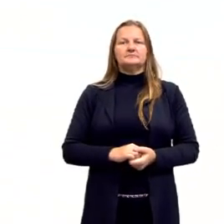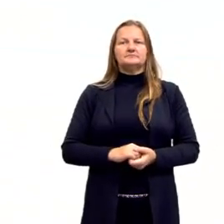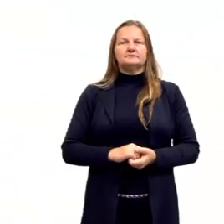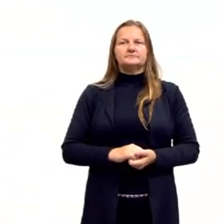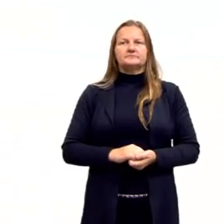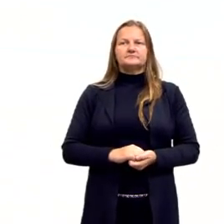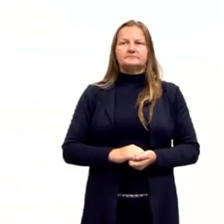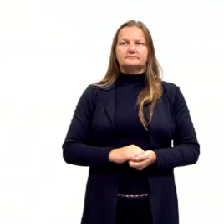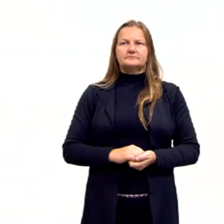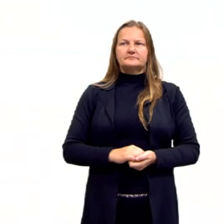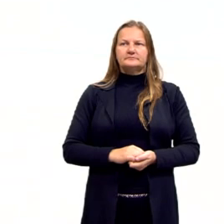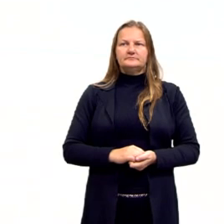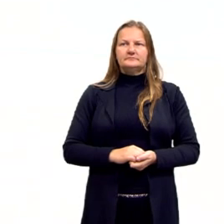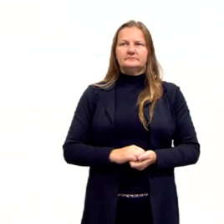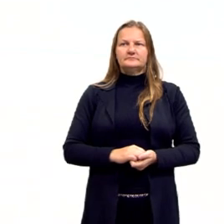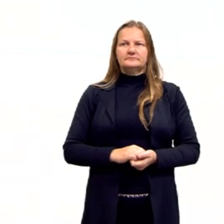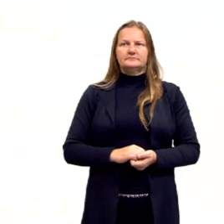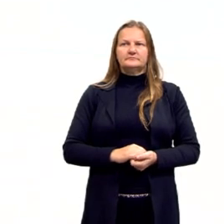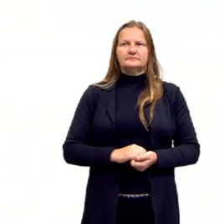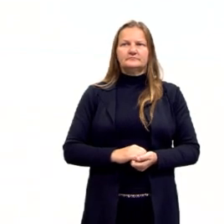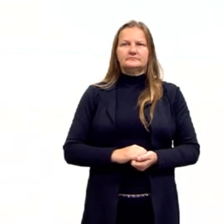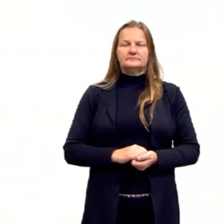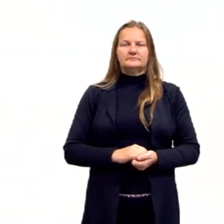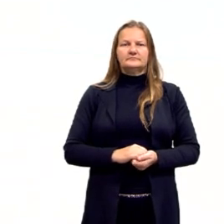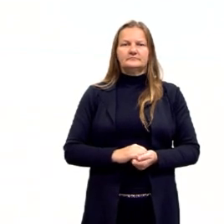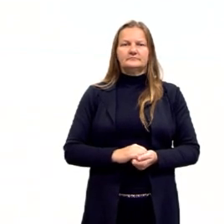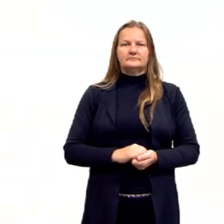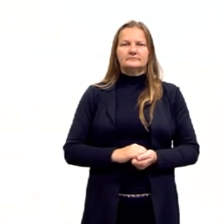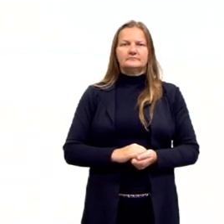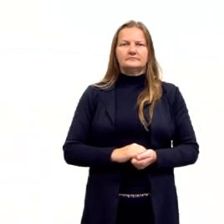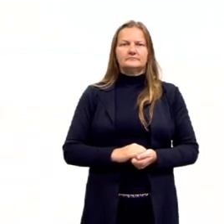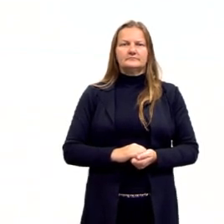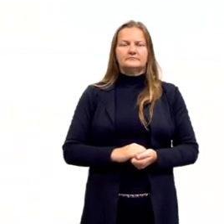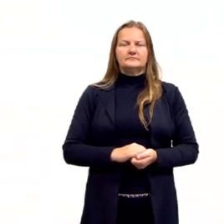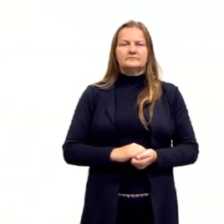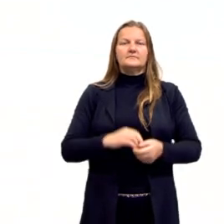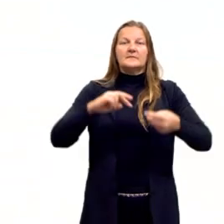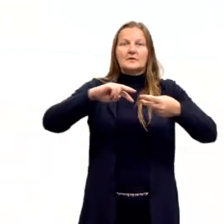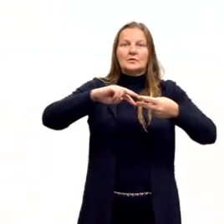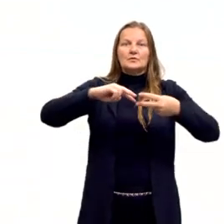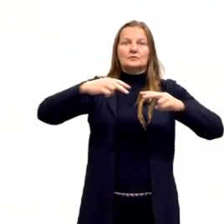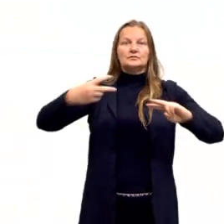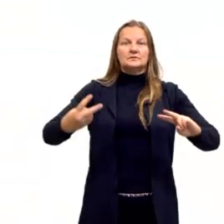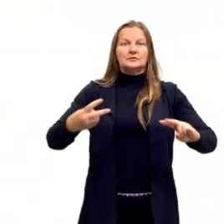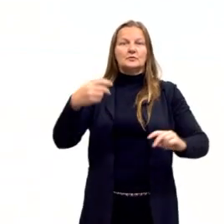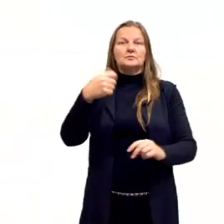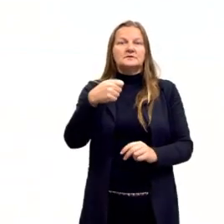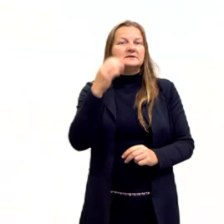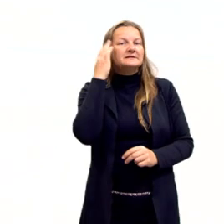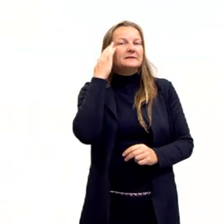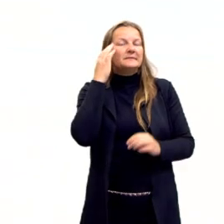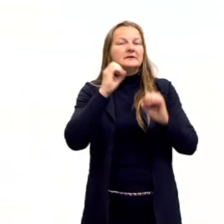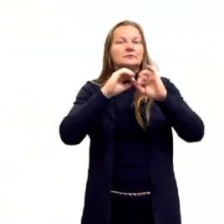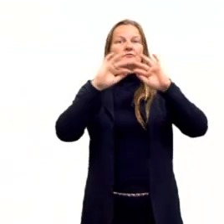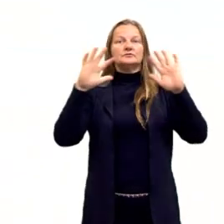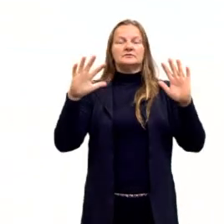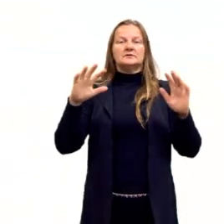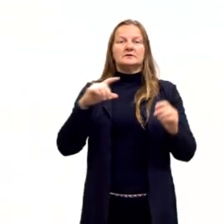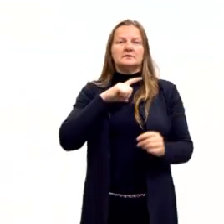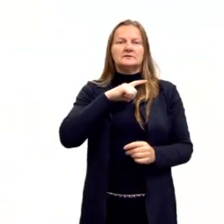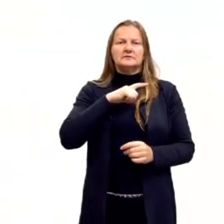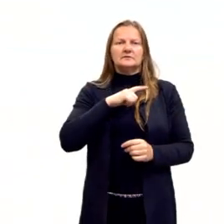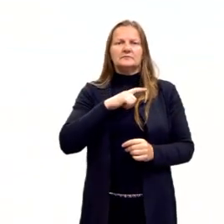os conceitos basicão da genética. É necessário entender e estar